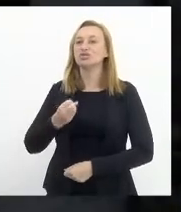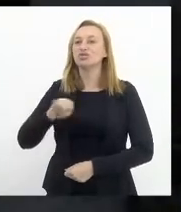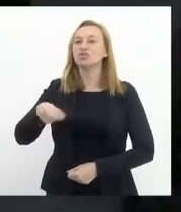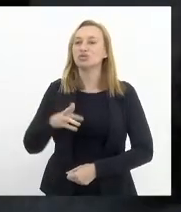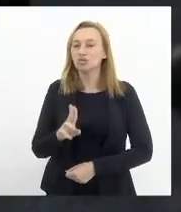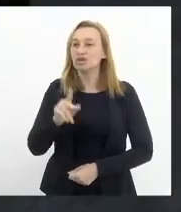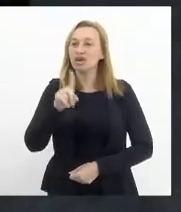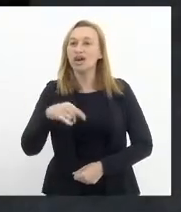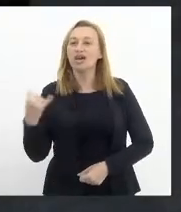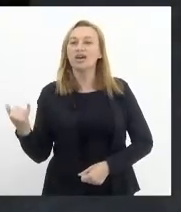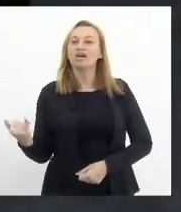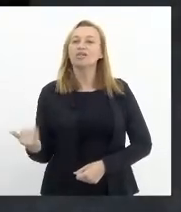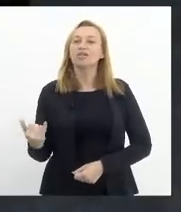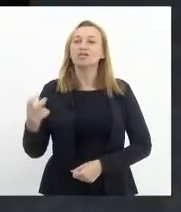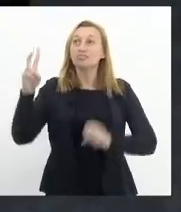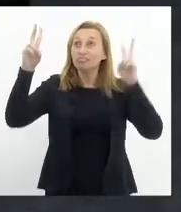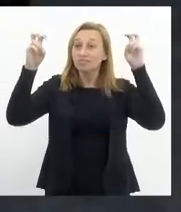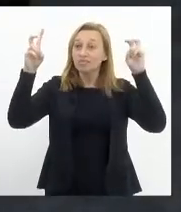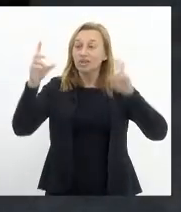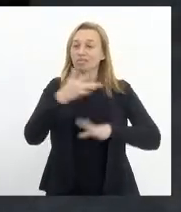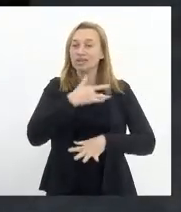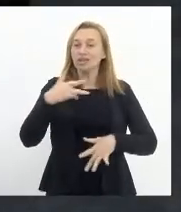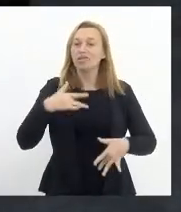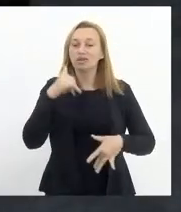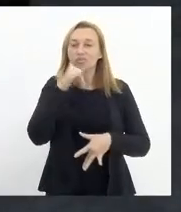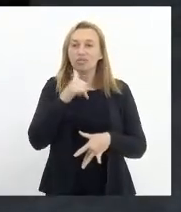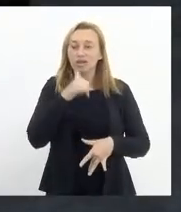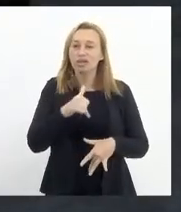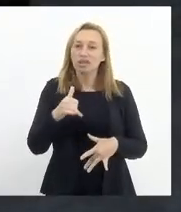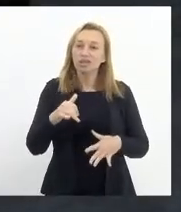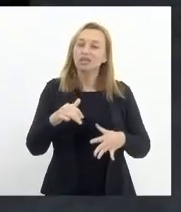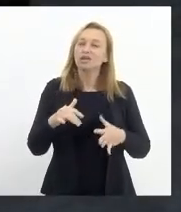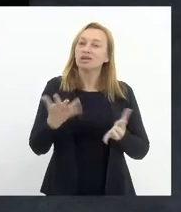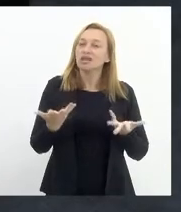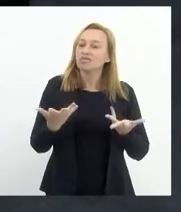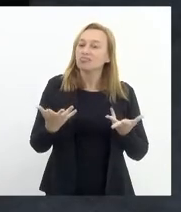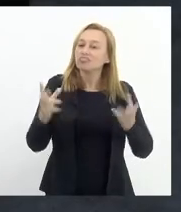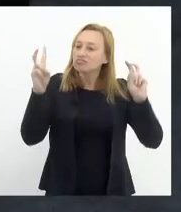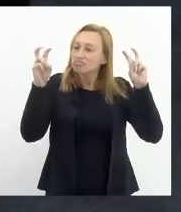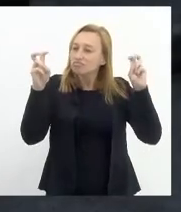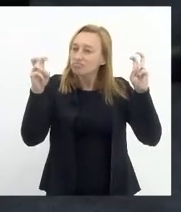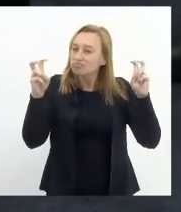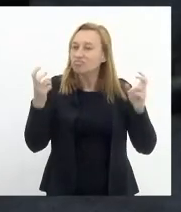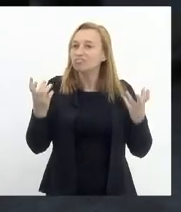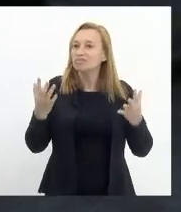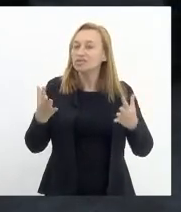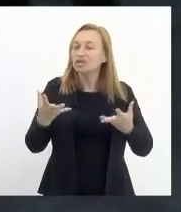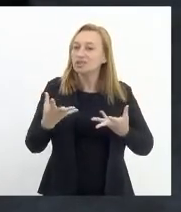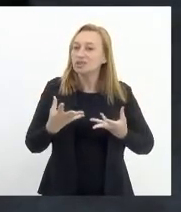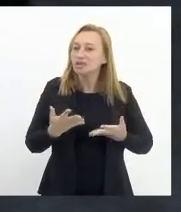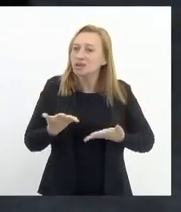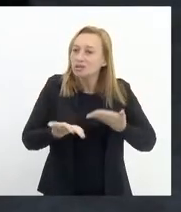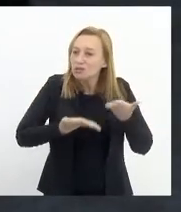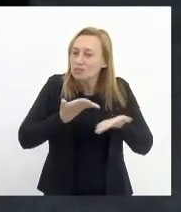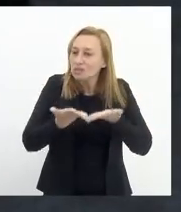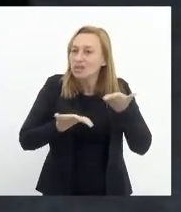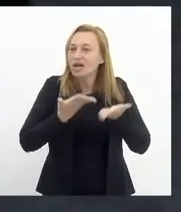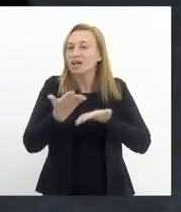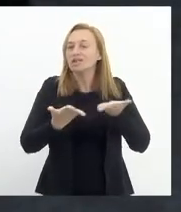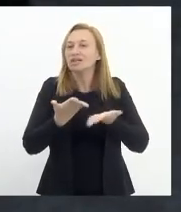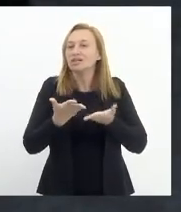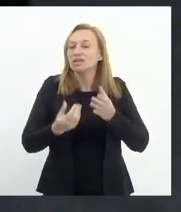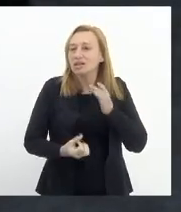é um tema, saúde da mulher, um tema que nós temos tocado com muita prioridade no nosso mandato, inclusive construindo a